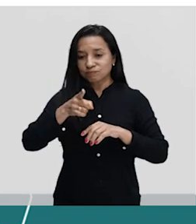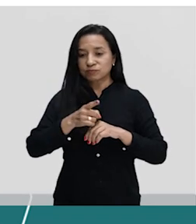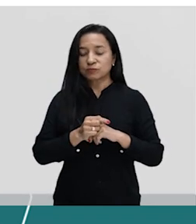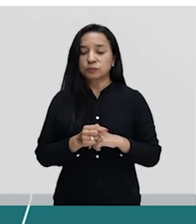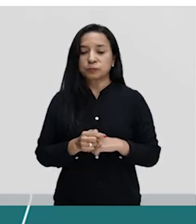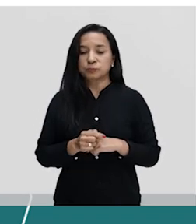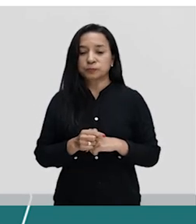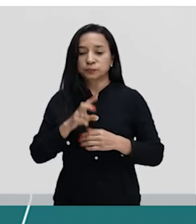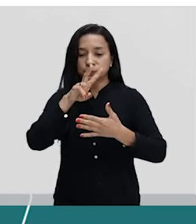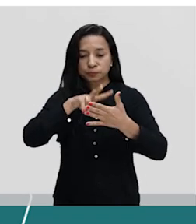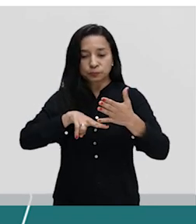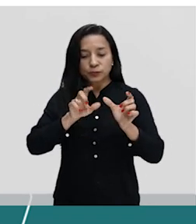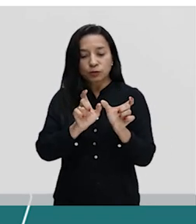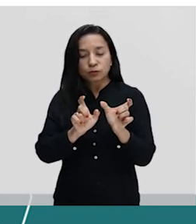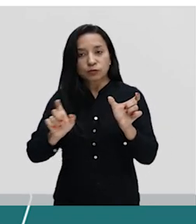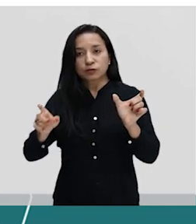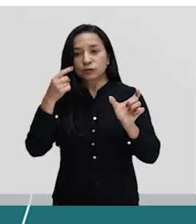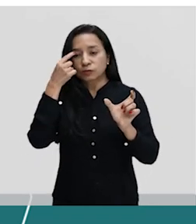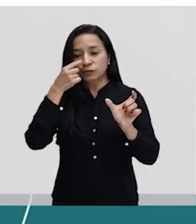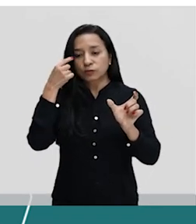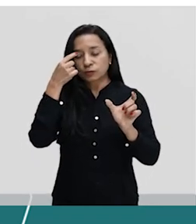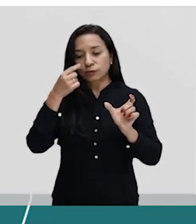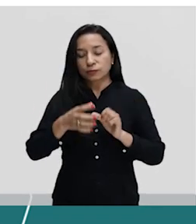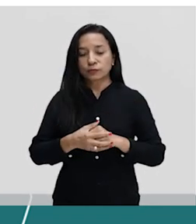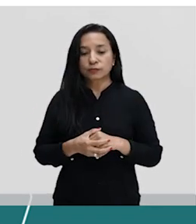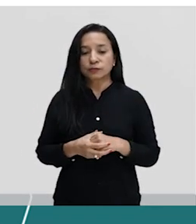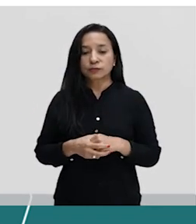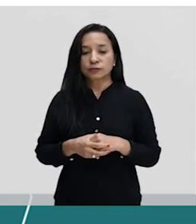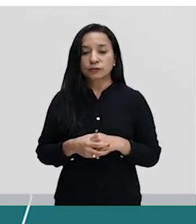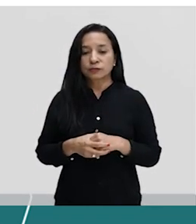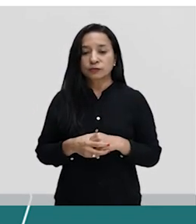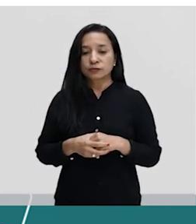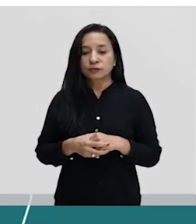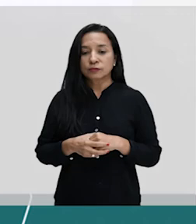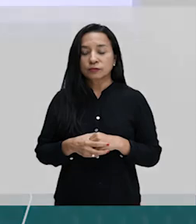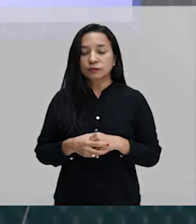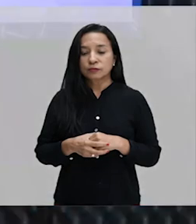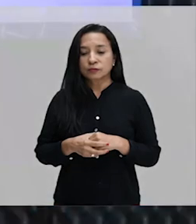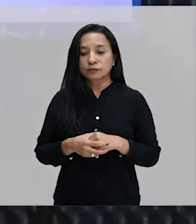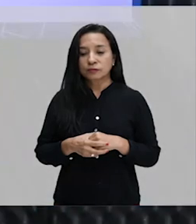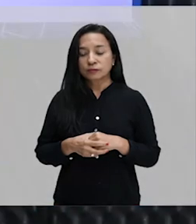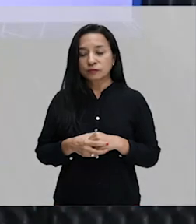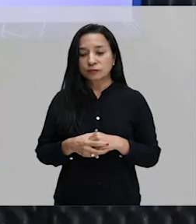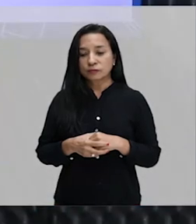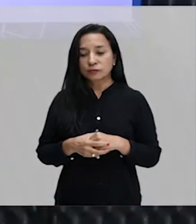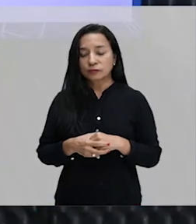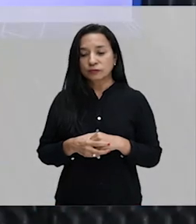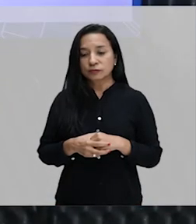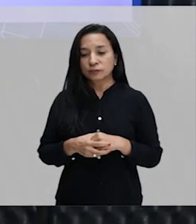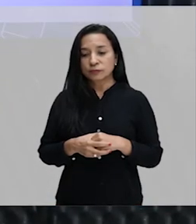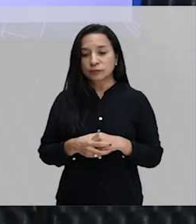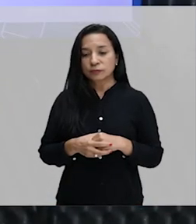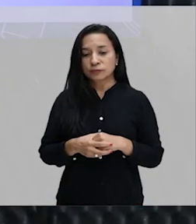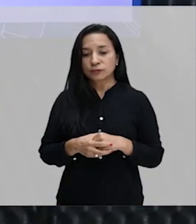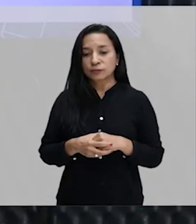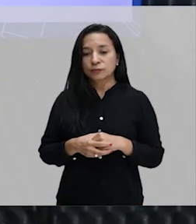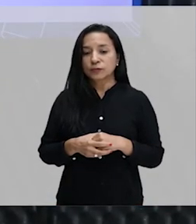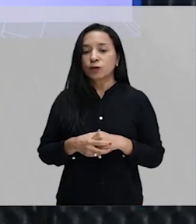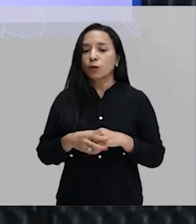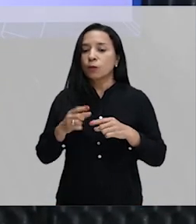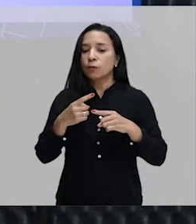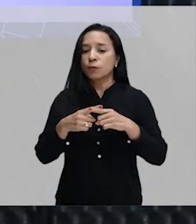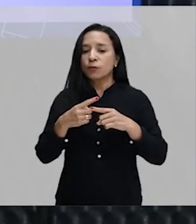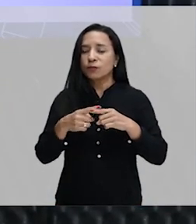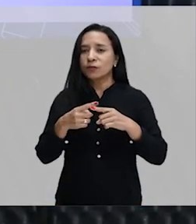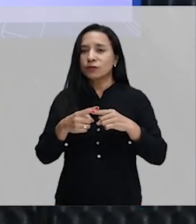que não tomas os dias livres de trabalho? Então, por